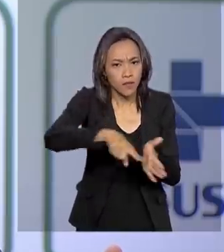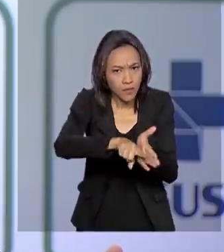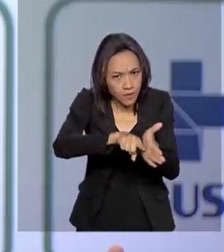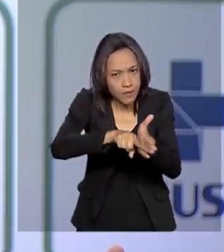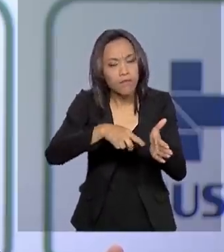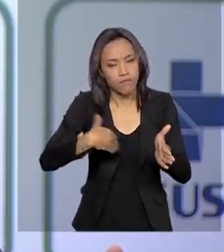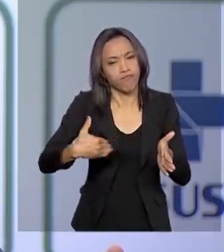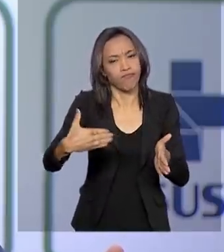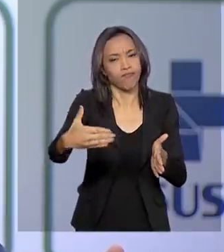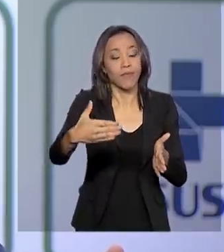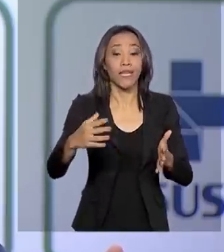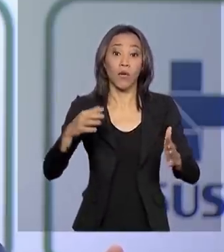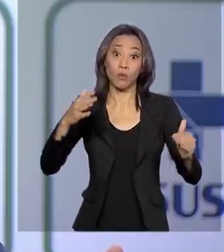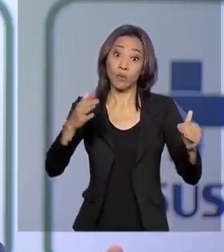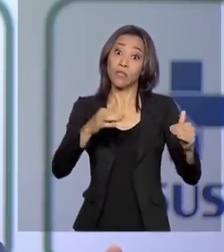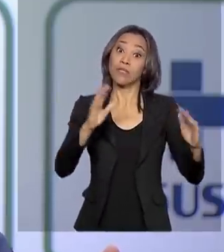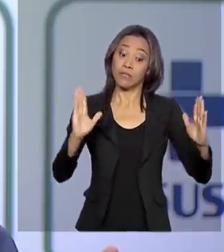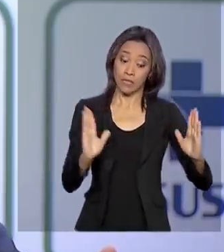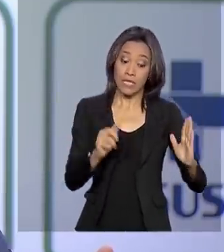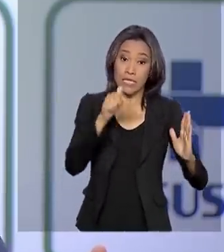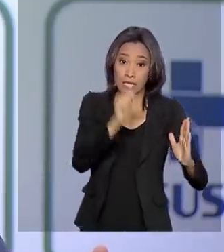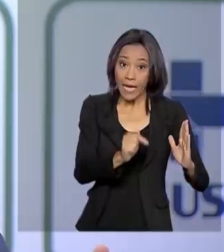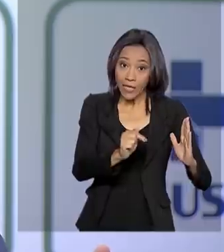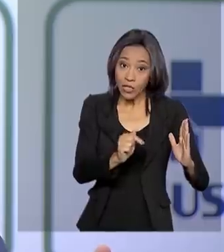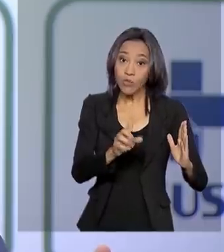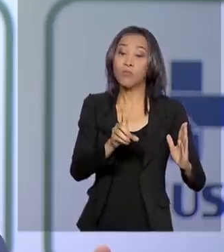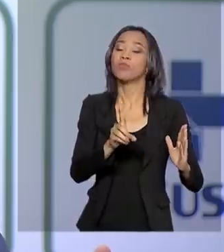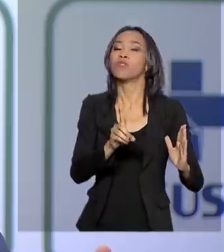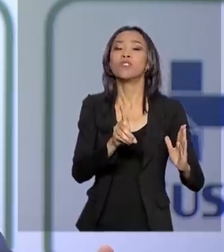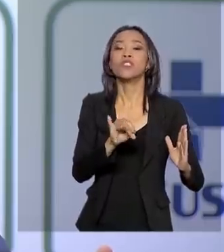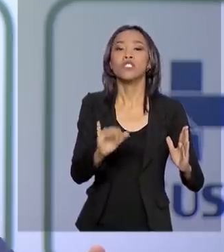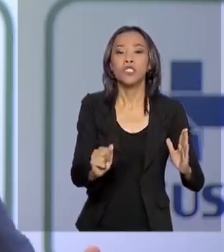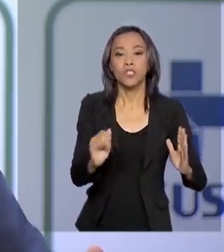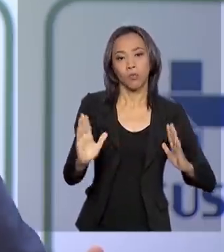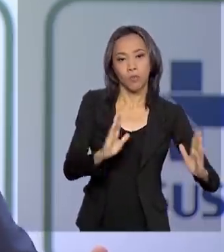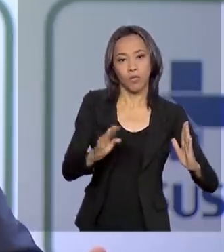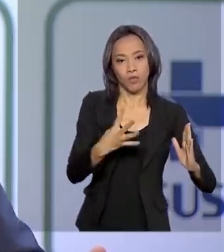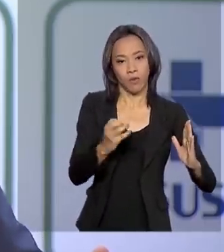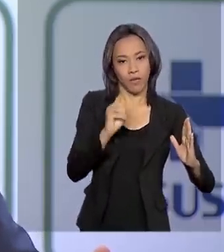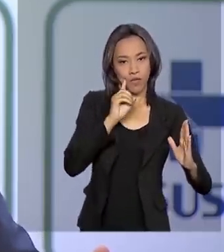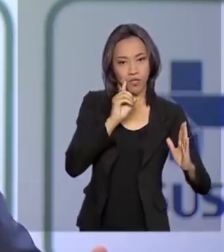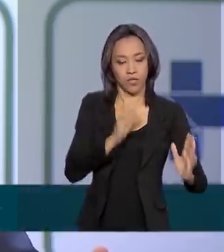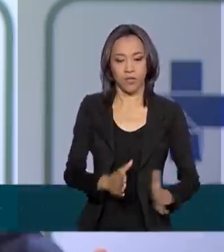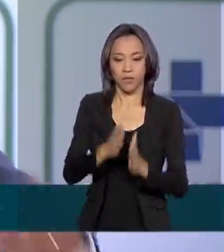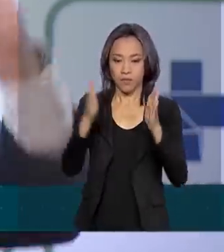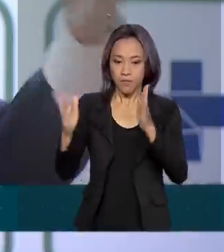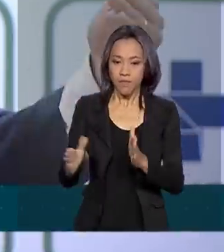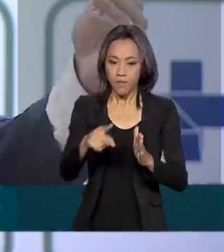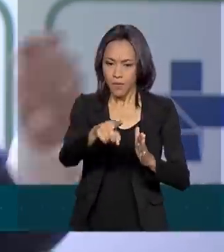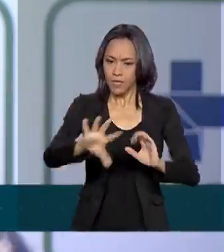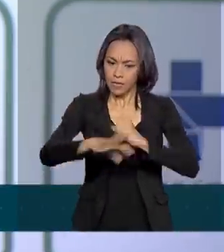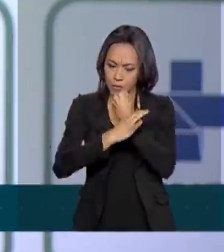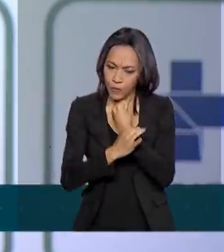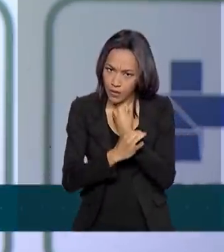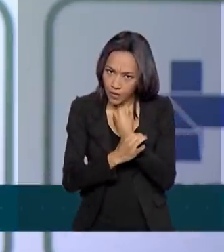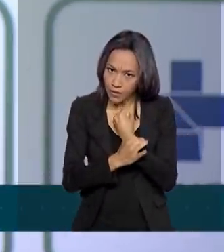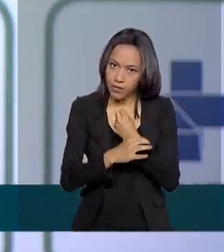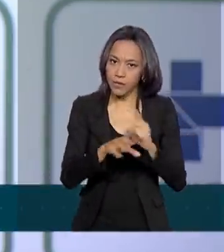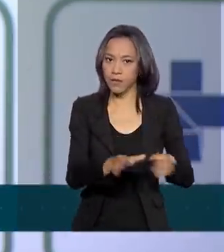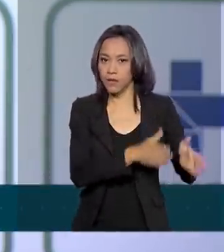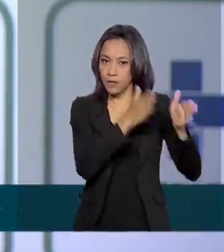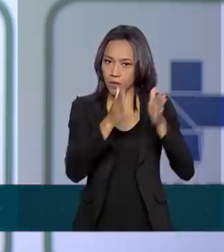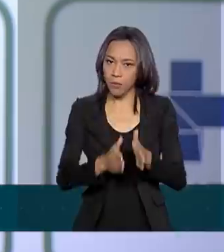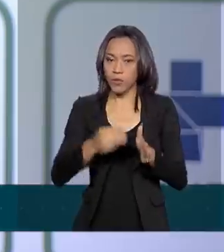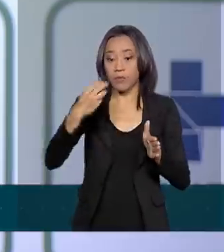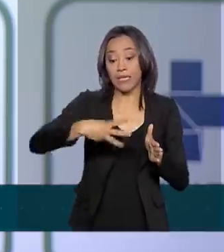sétimo dia de quarentena e depois, no décimo quarto dia. Um grau a mais de segurança e depois uma terceira com